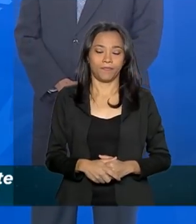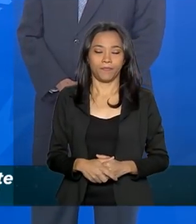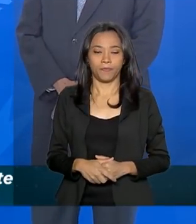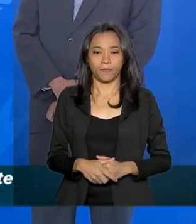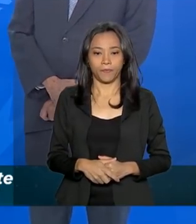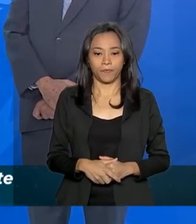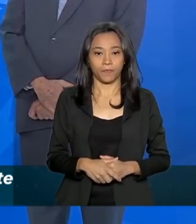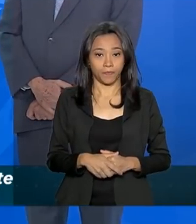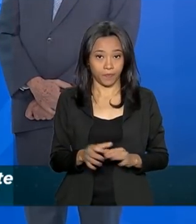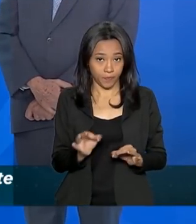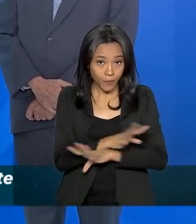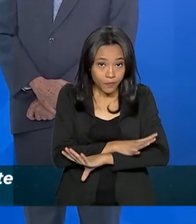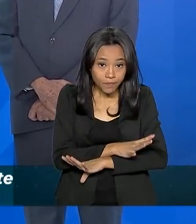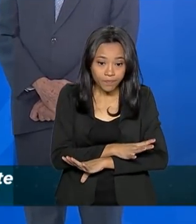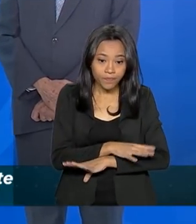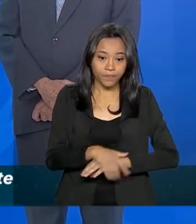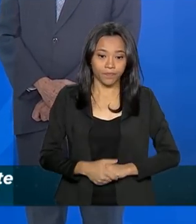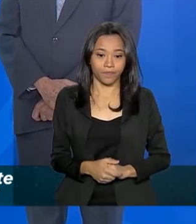Pronto aí?